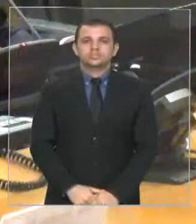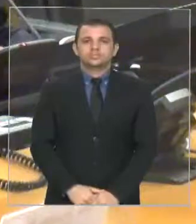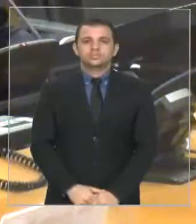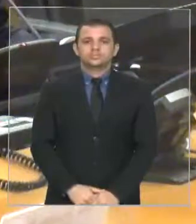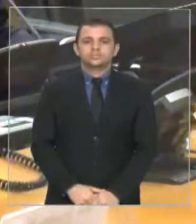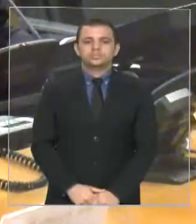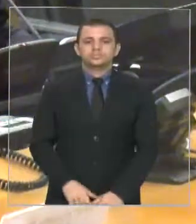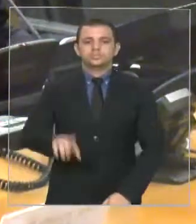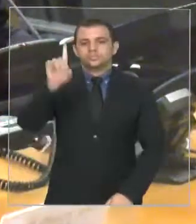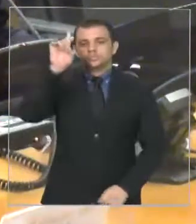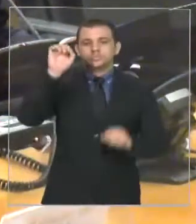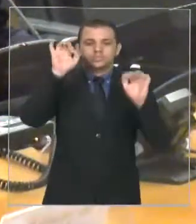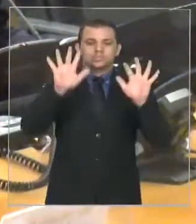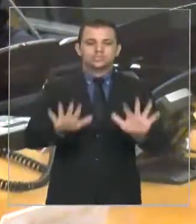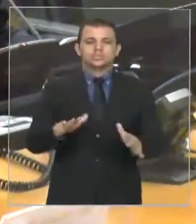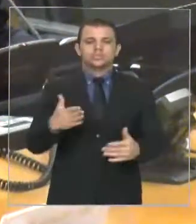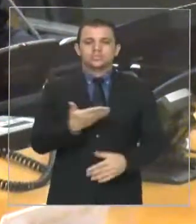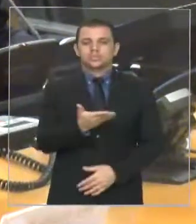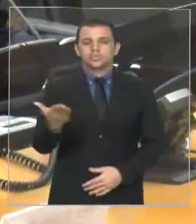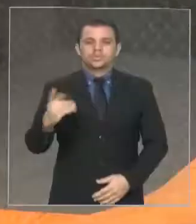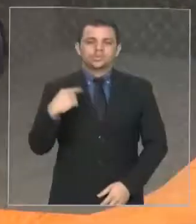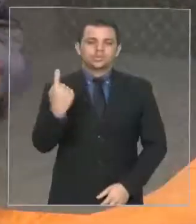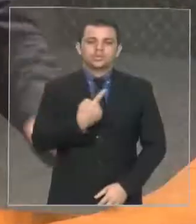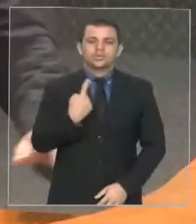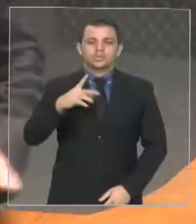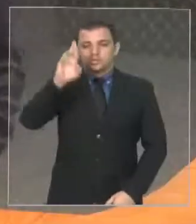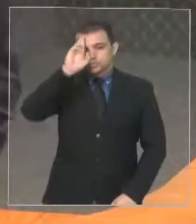Que Deus abençoe todos nós. Seu presidente,